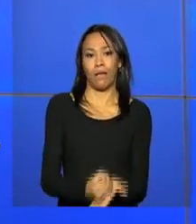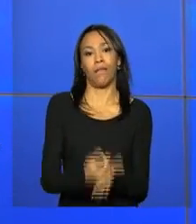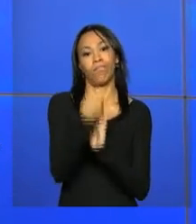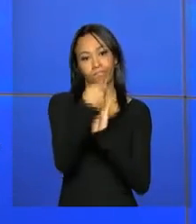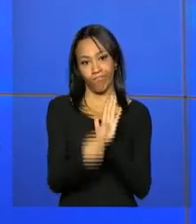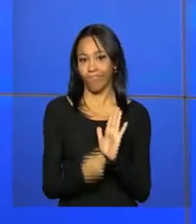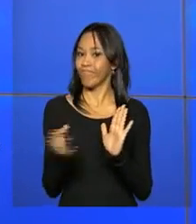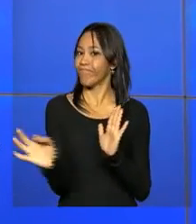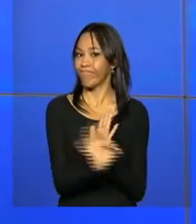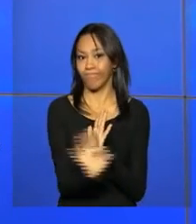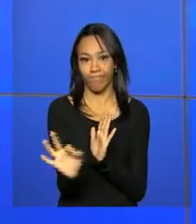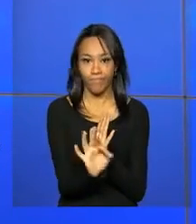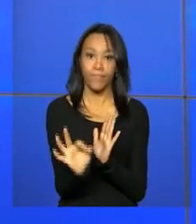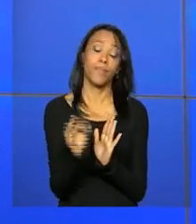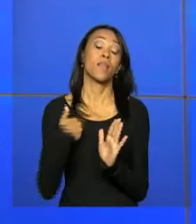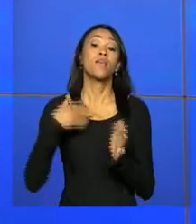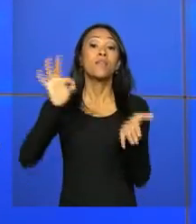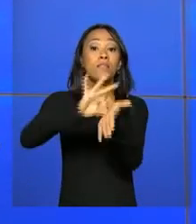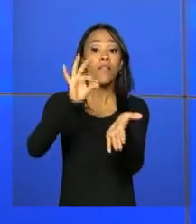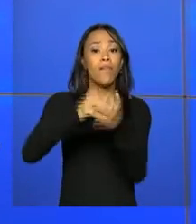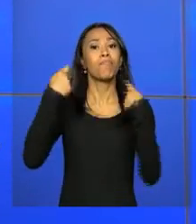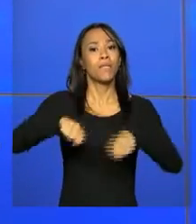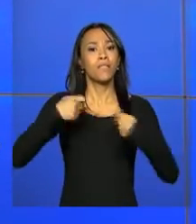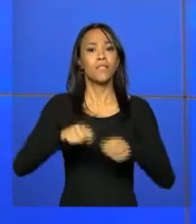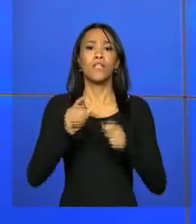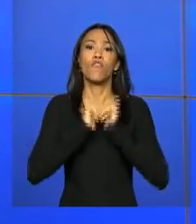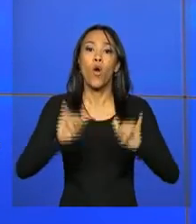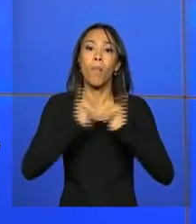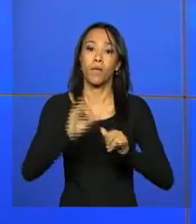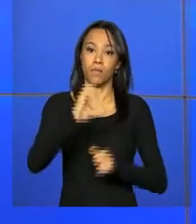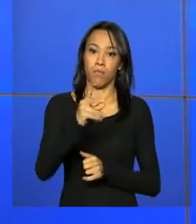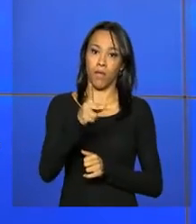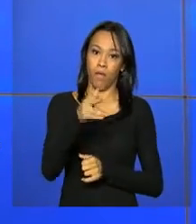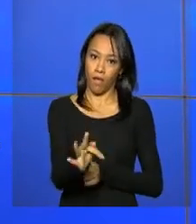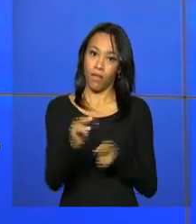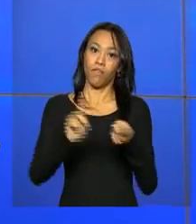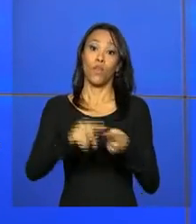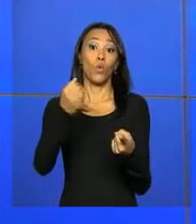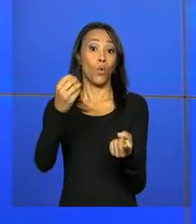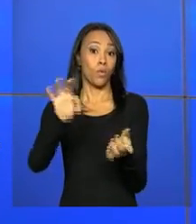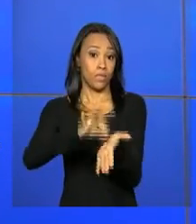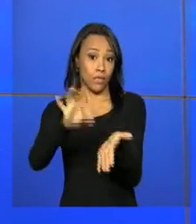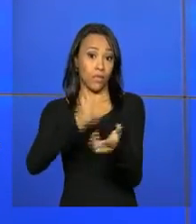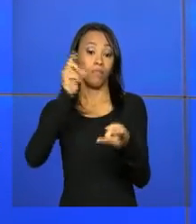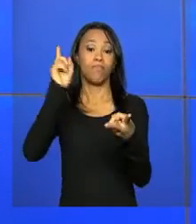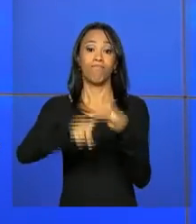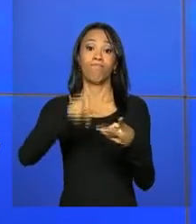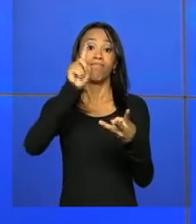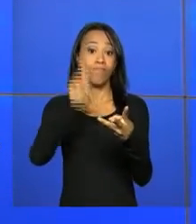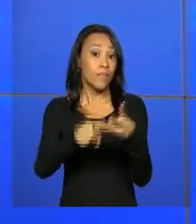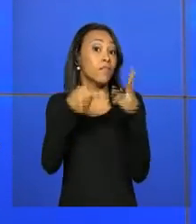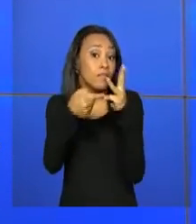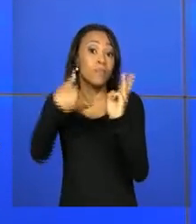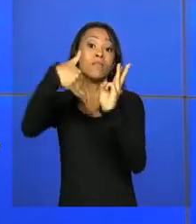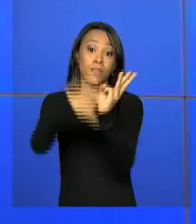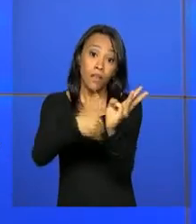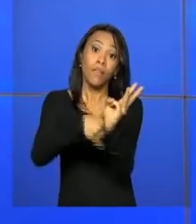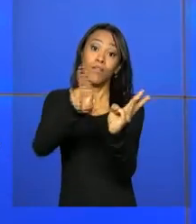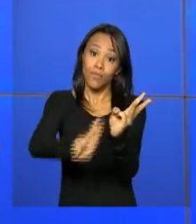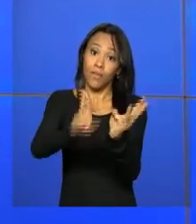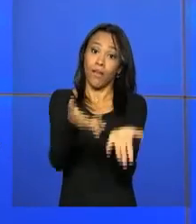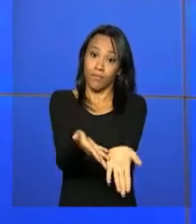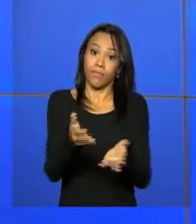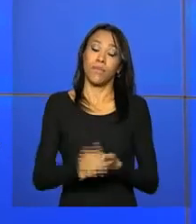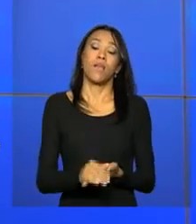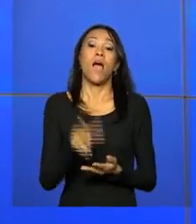nota zero na redação. Para se inscrever, é preciso informar o CPF, o número de inscrição e a senha usados no Enem.